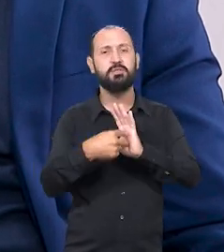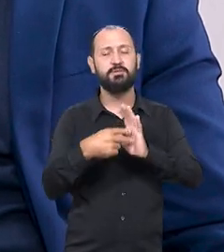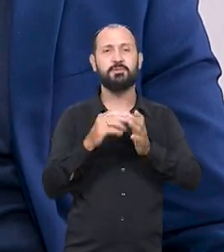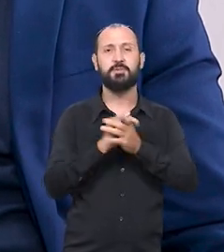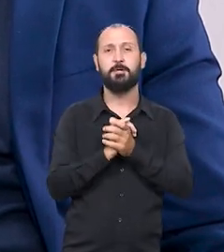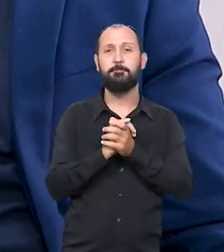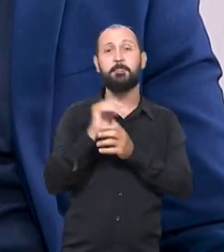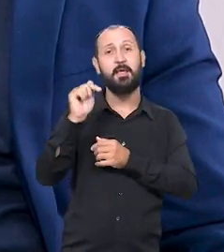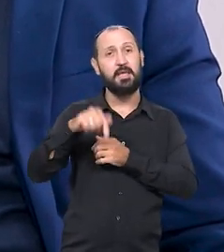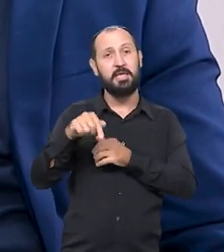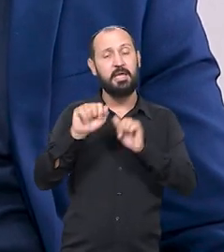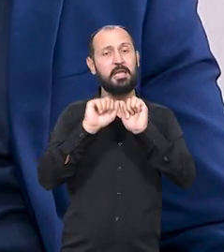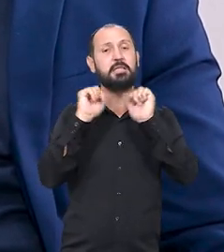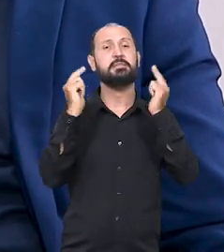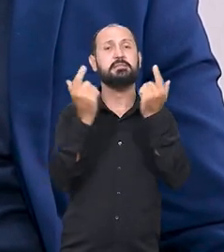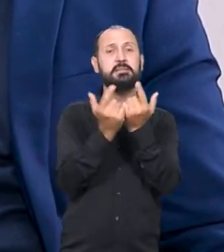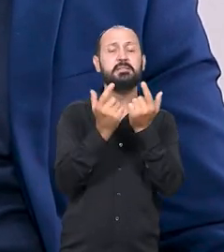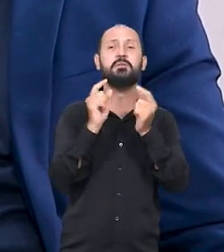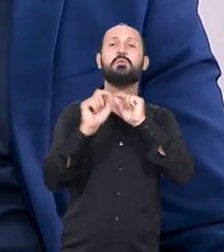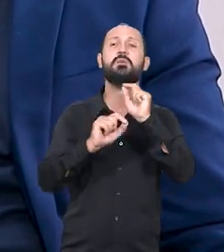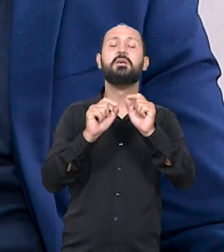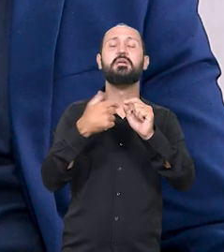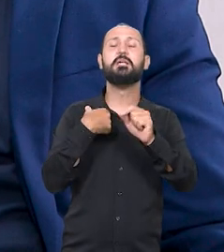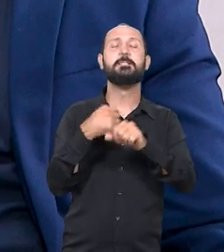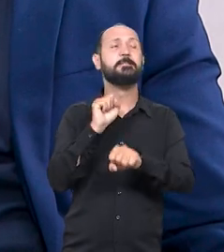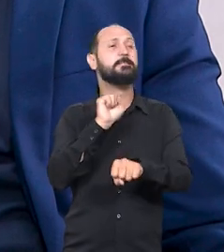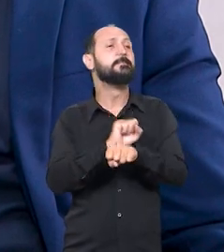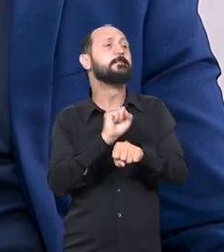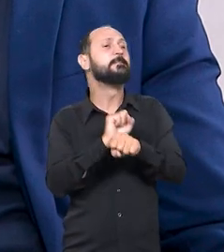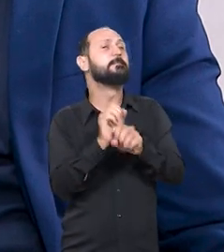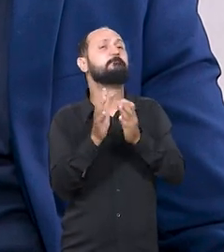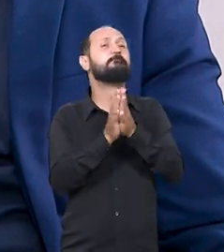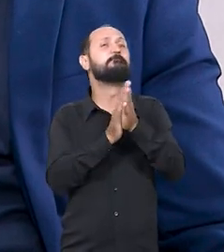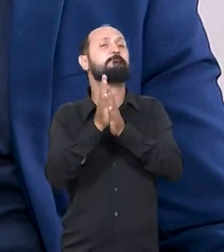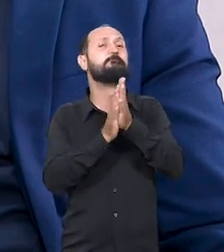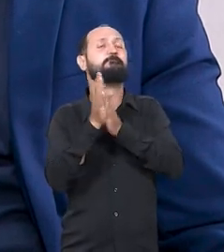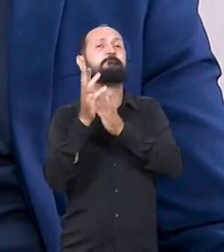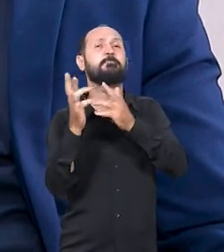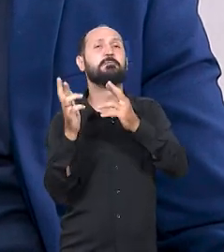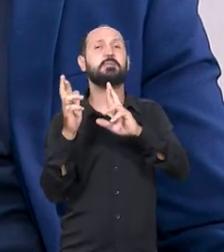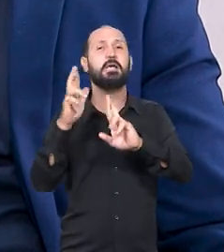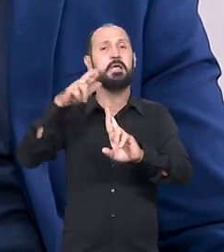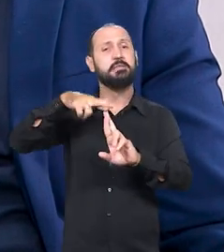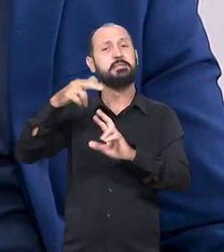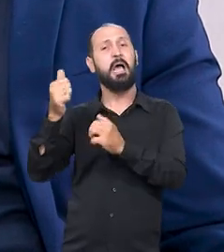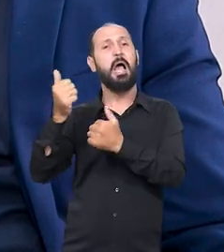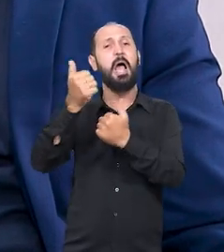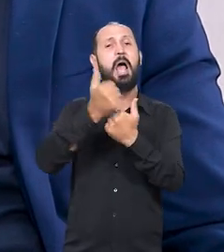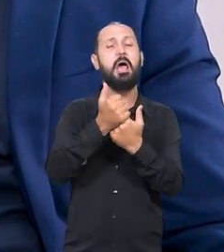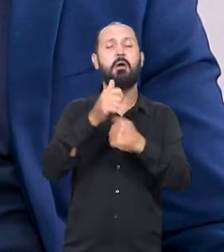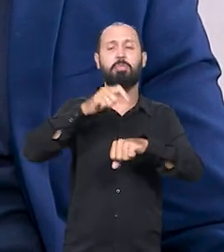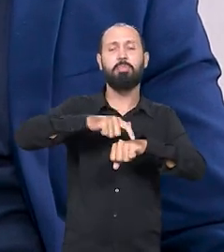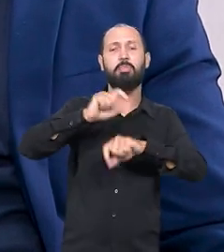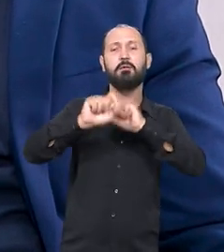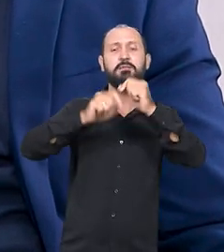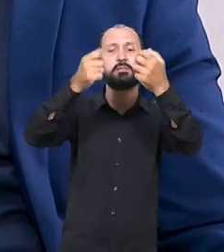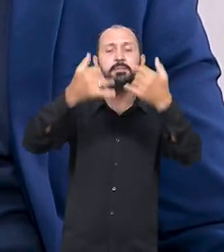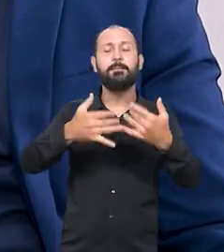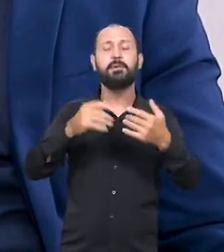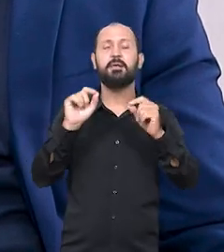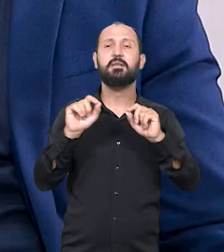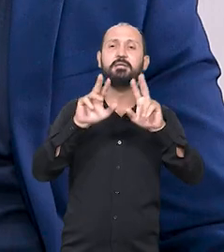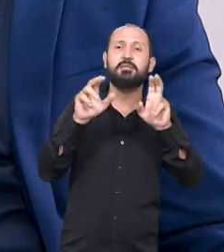significa? Aqui na Casa de Leis, o que eles esperam dessa representatividade quando o senhor